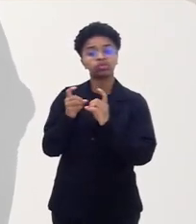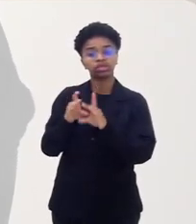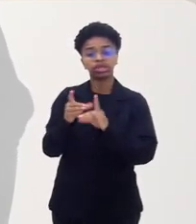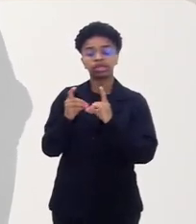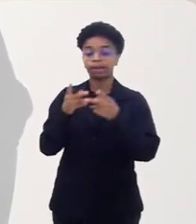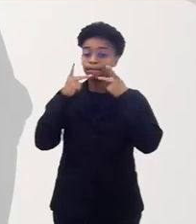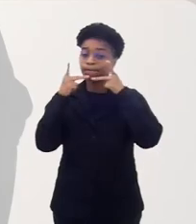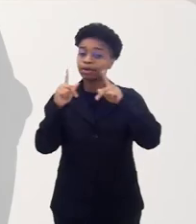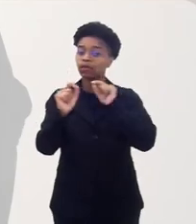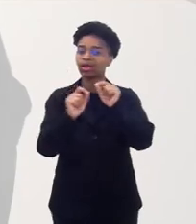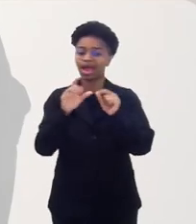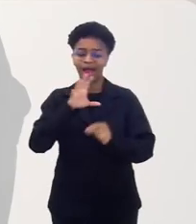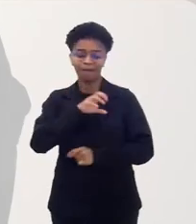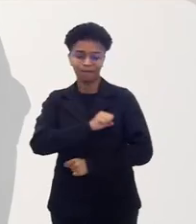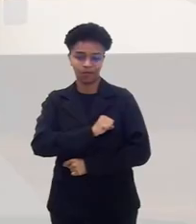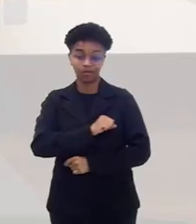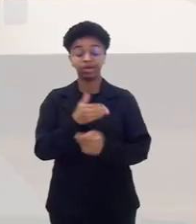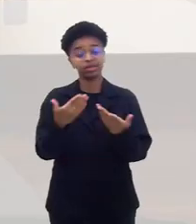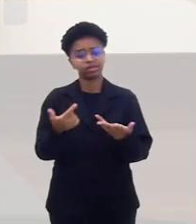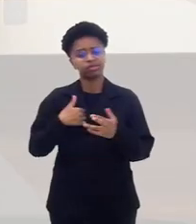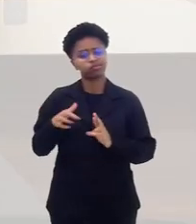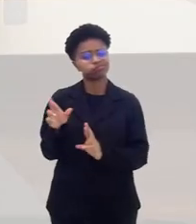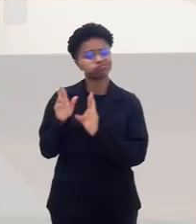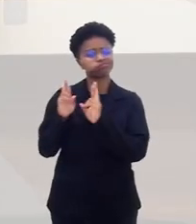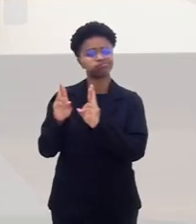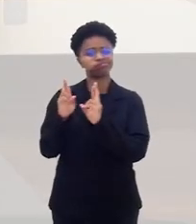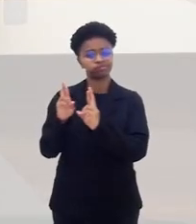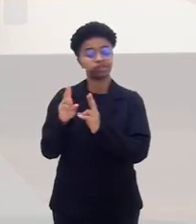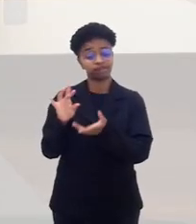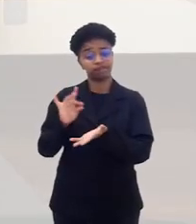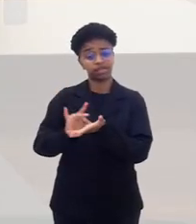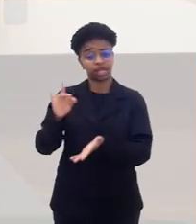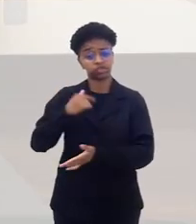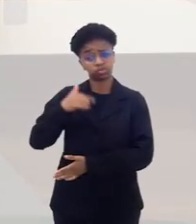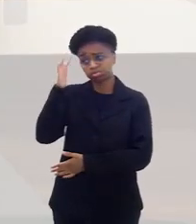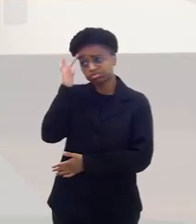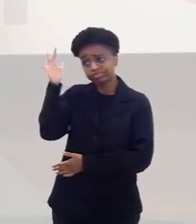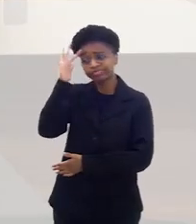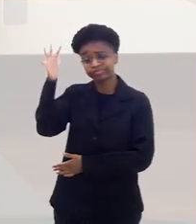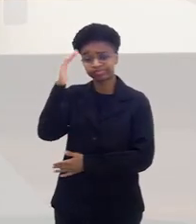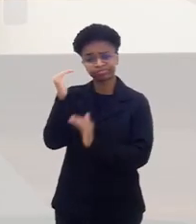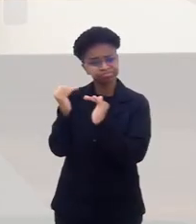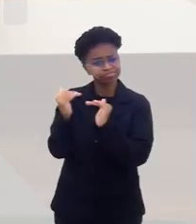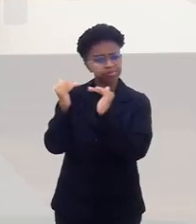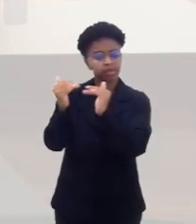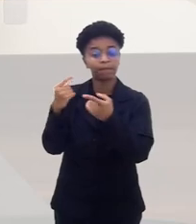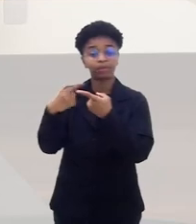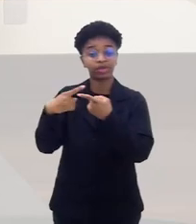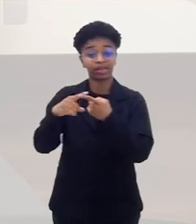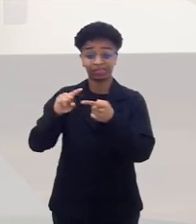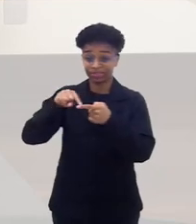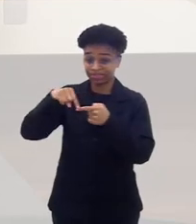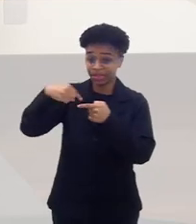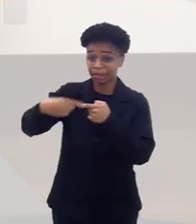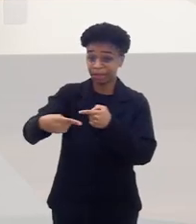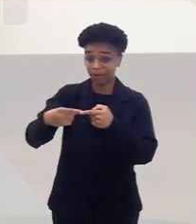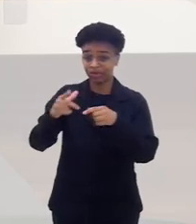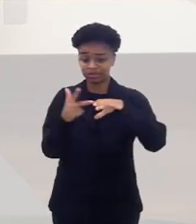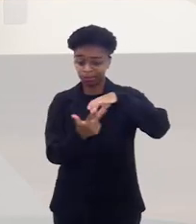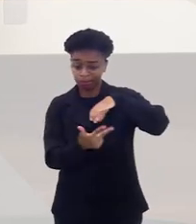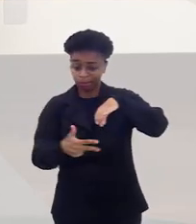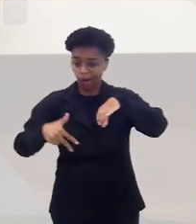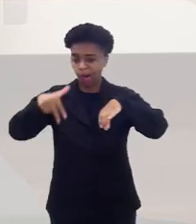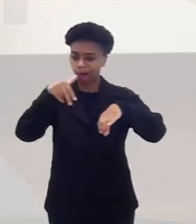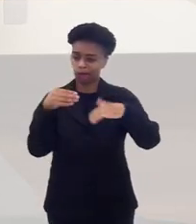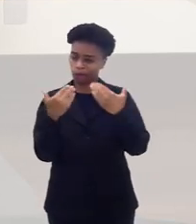amor, que prega o amor. Então, tenho muita esperança e uma expectativa muito grande que, após a ressurreição, ou seja, no